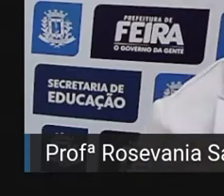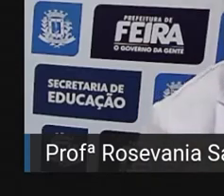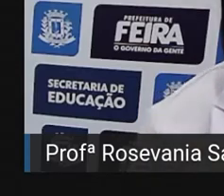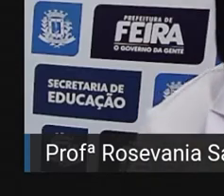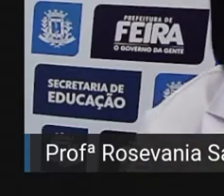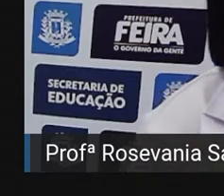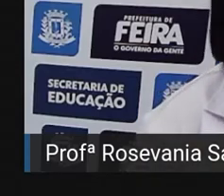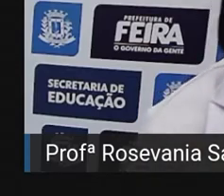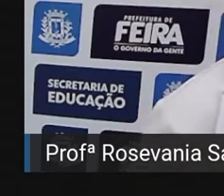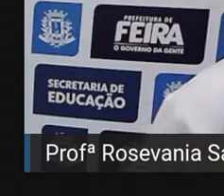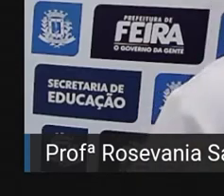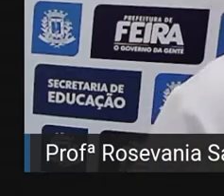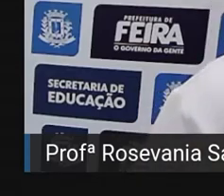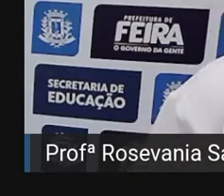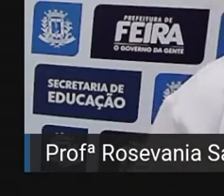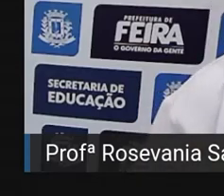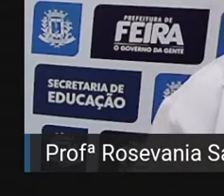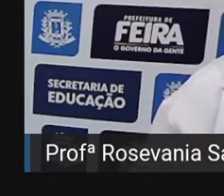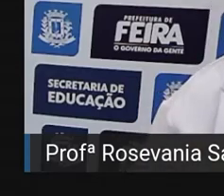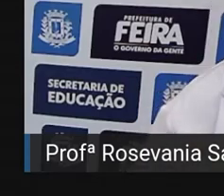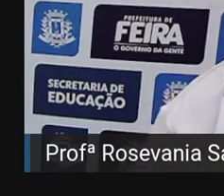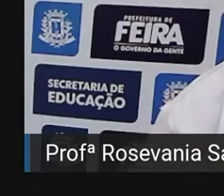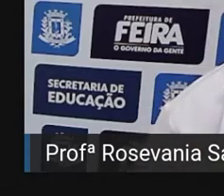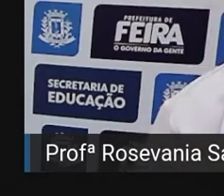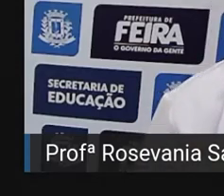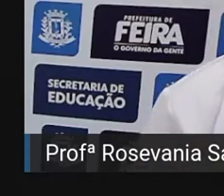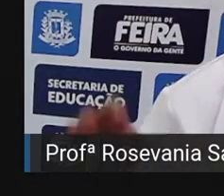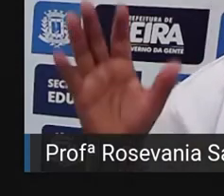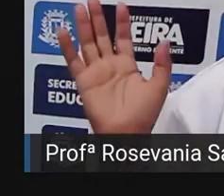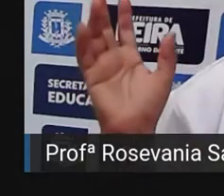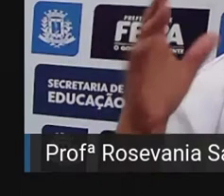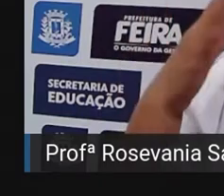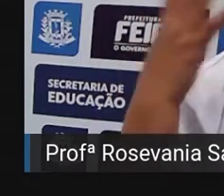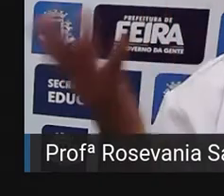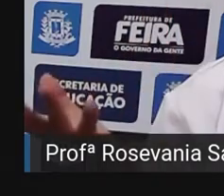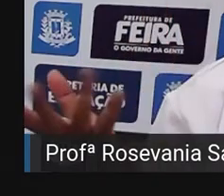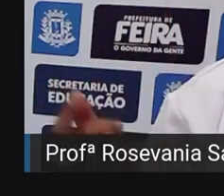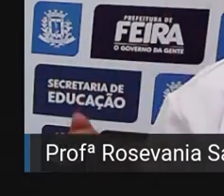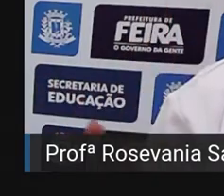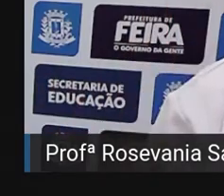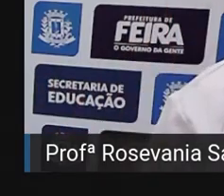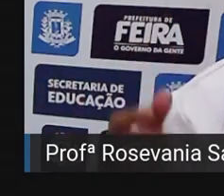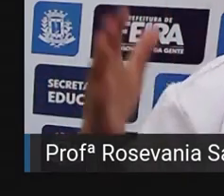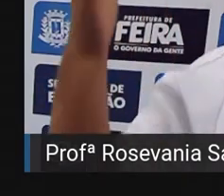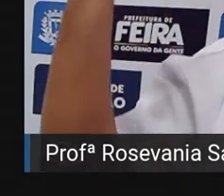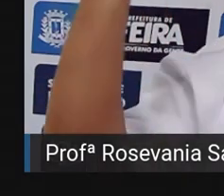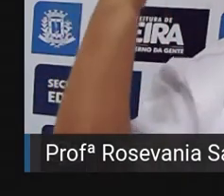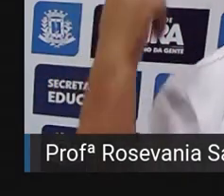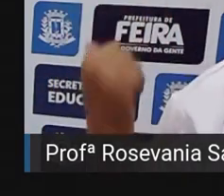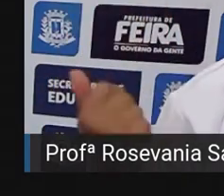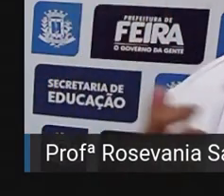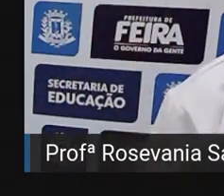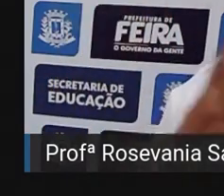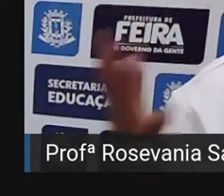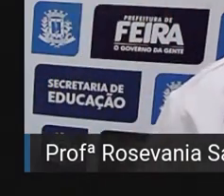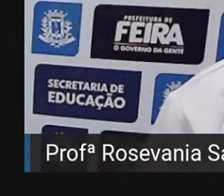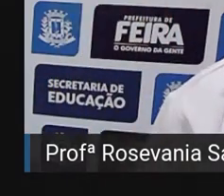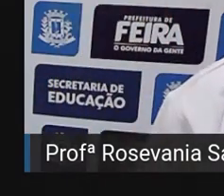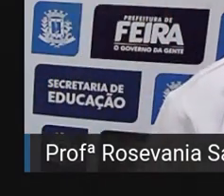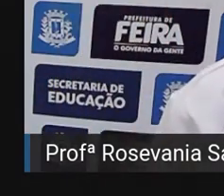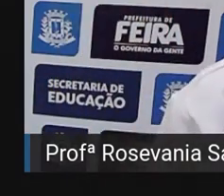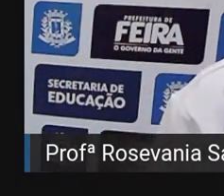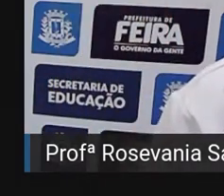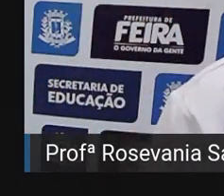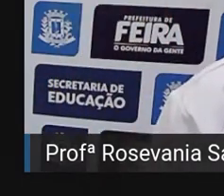estou trajando um jaleco branco, com uma blusa na cor ferrugem, uso um óculos vermelho, atrás de mim tem a